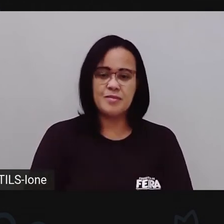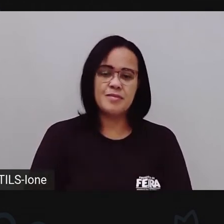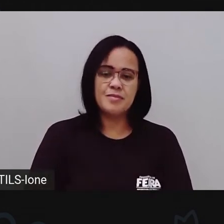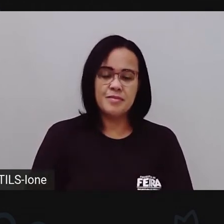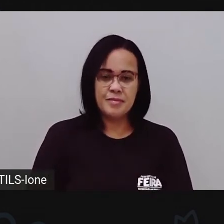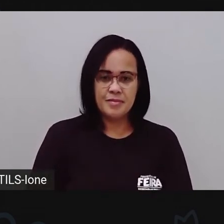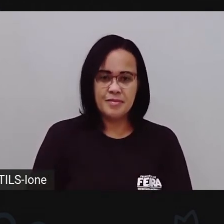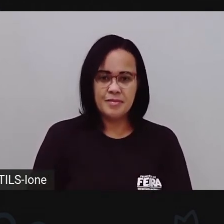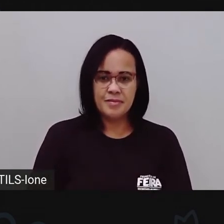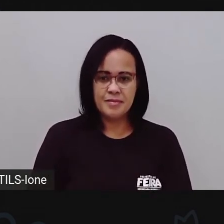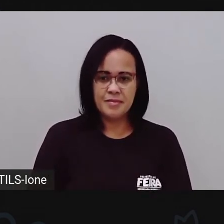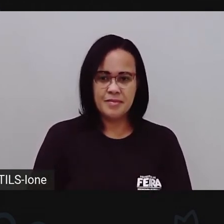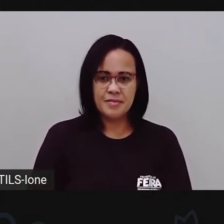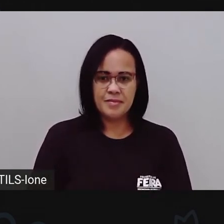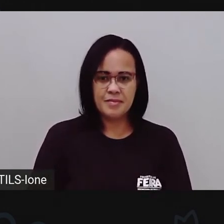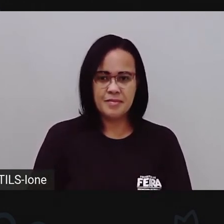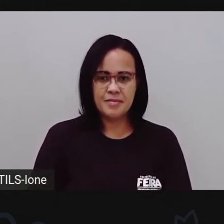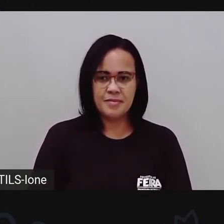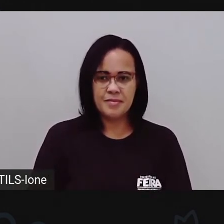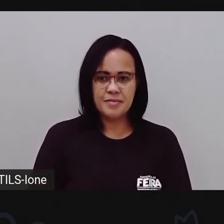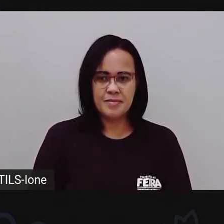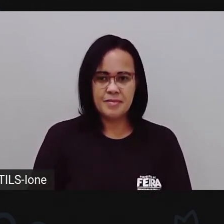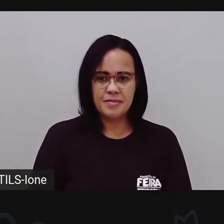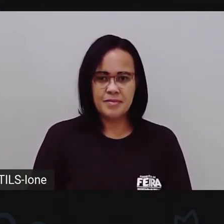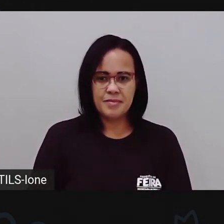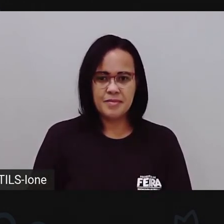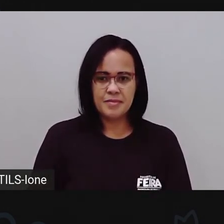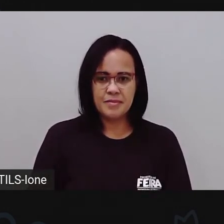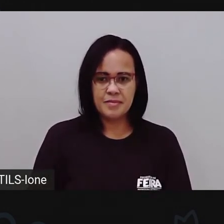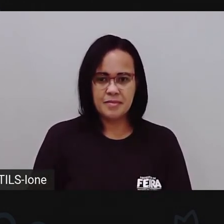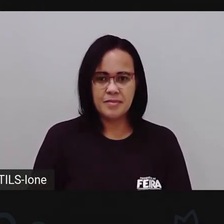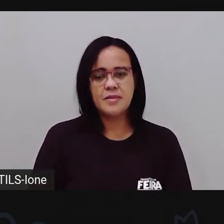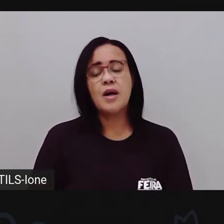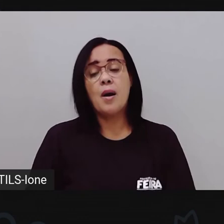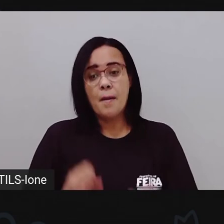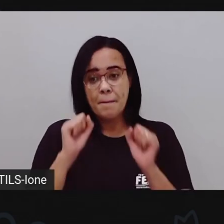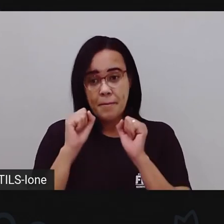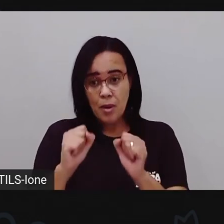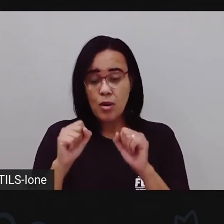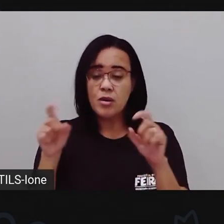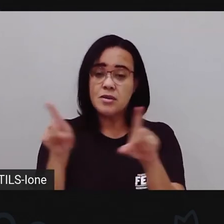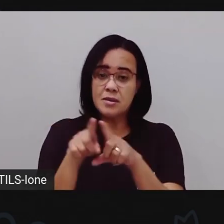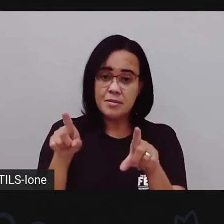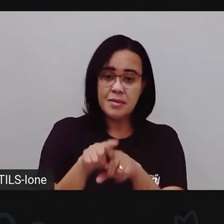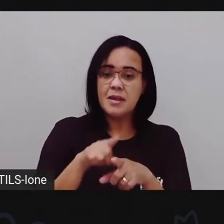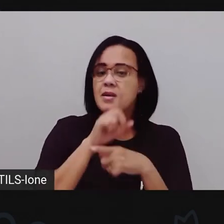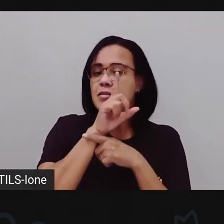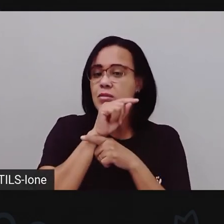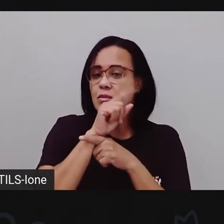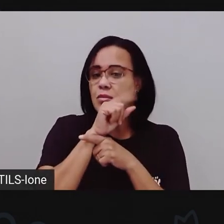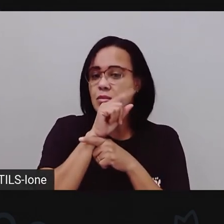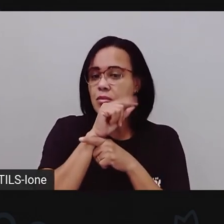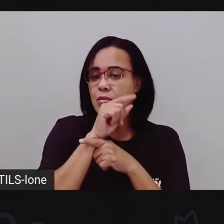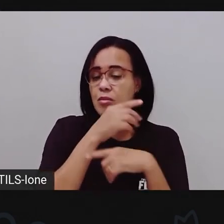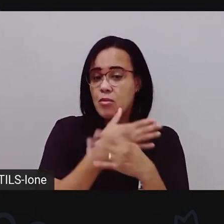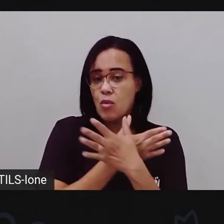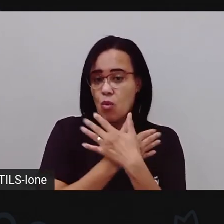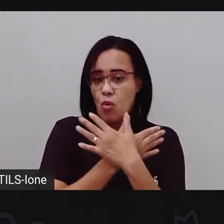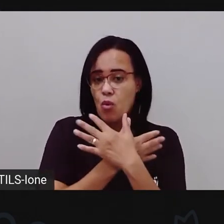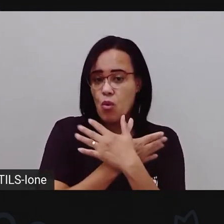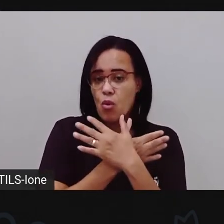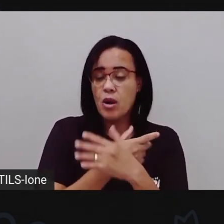pode fazer pássaros, né, animais. Então, a Pro vai fazer um passarinho aqui. Deixa eu pegar uma cor.